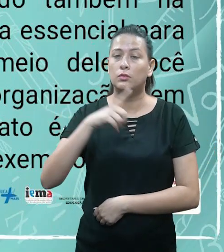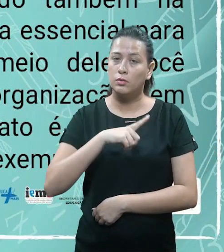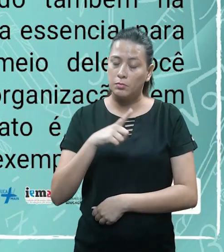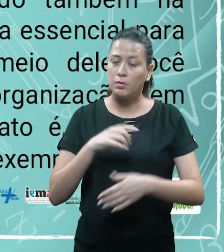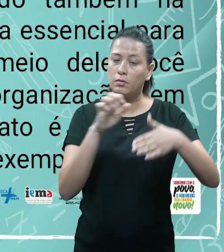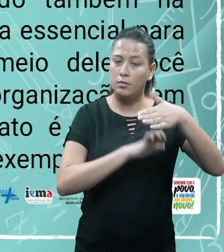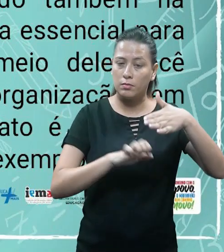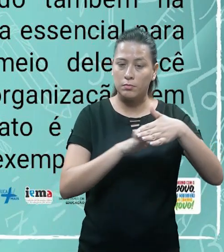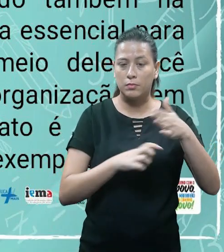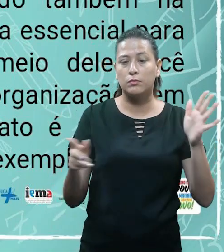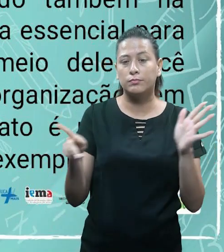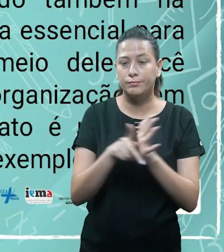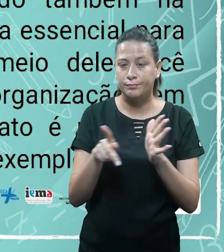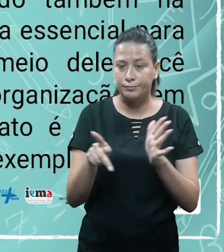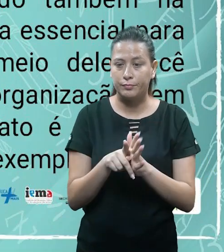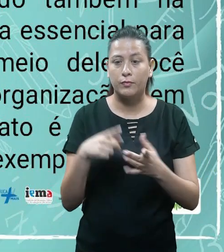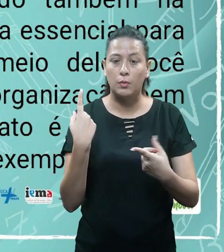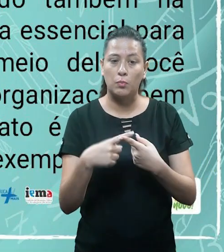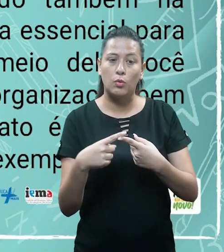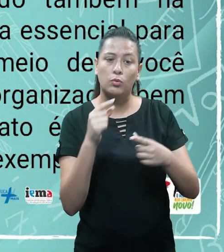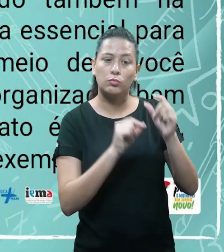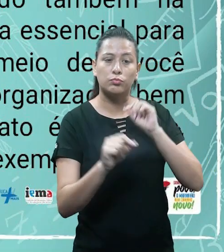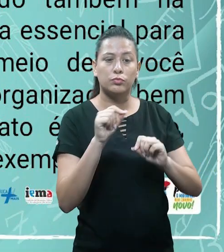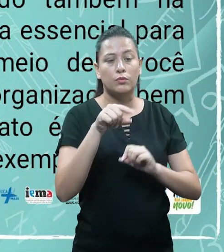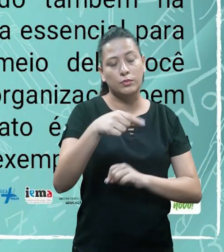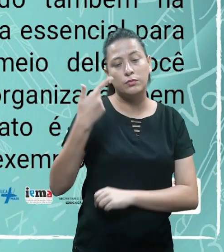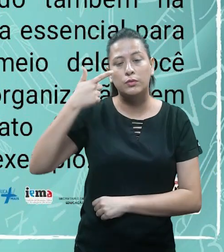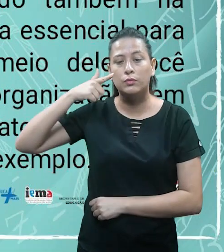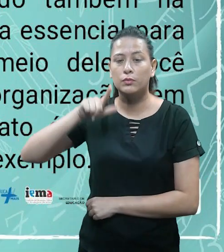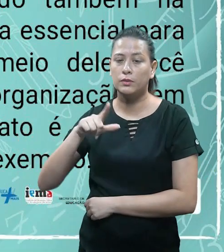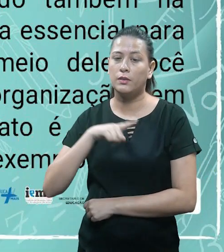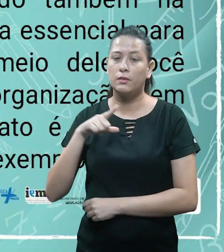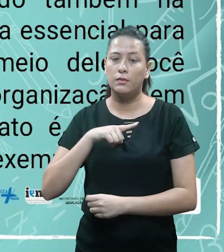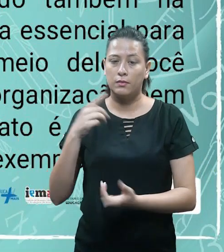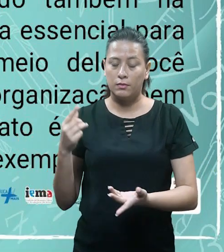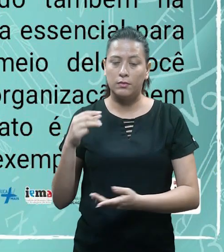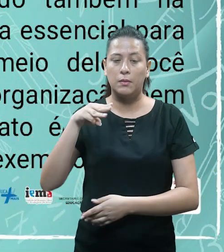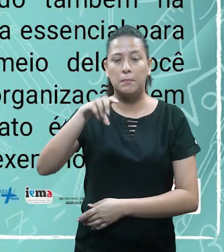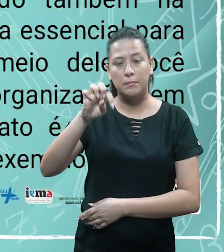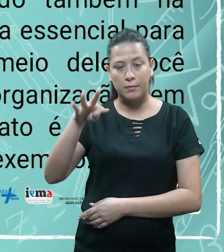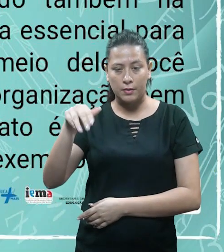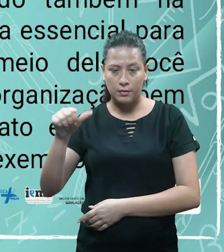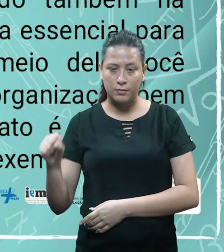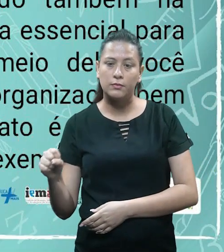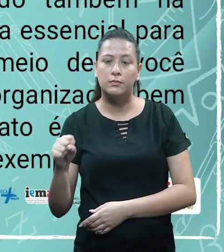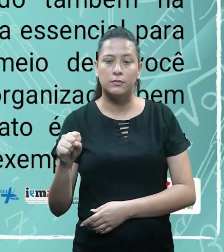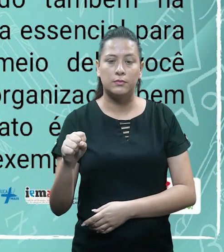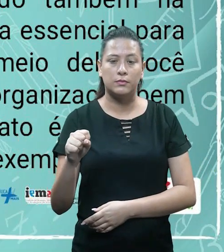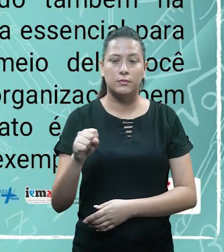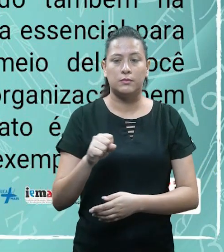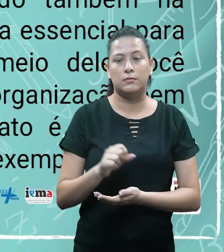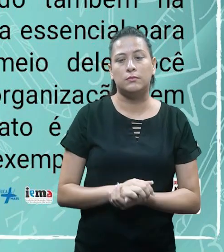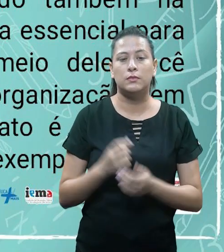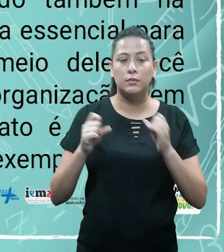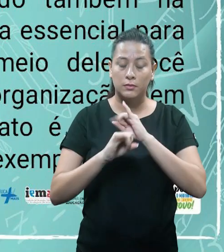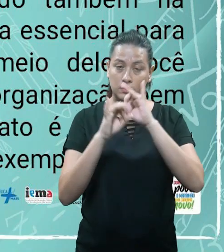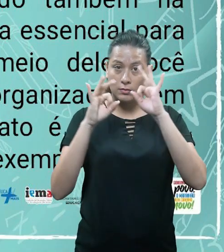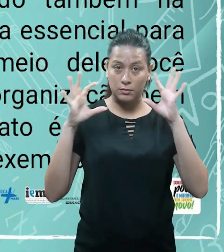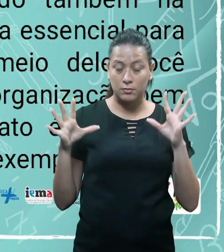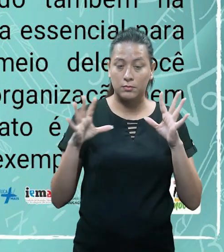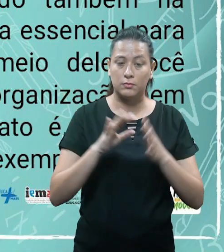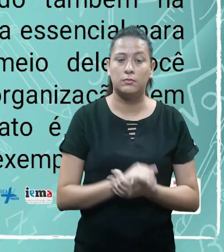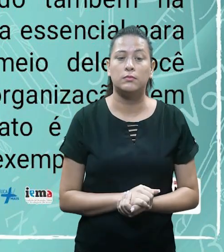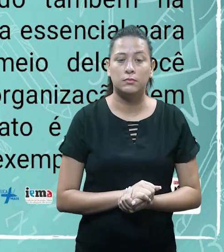ter empresa nas mãos. Isso porque por meio dele você conseguirá ter metas orçamentárias de toda a organização, bem como